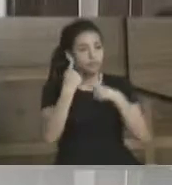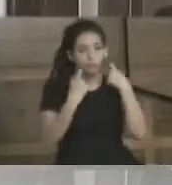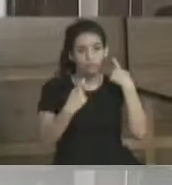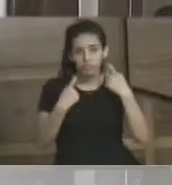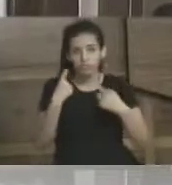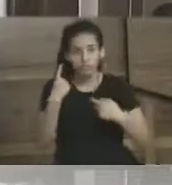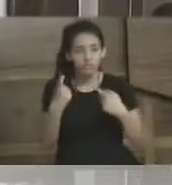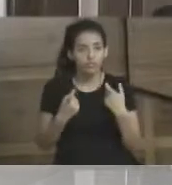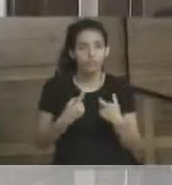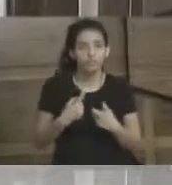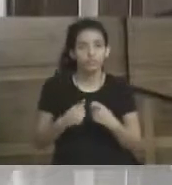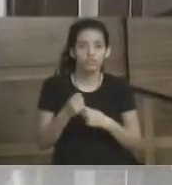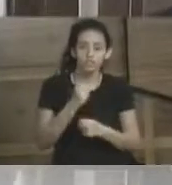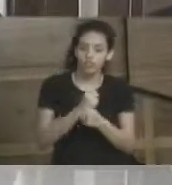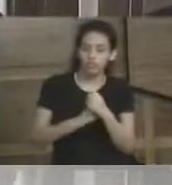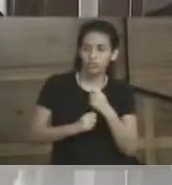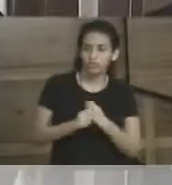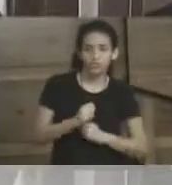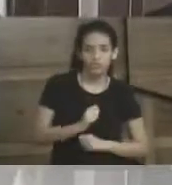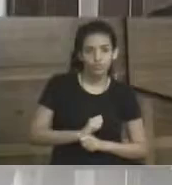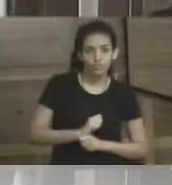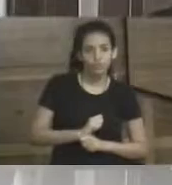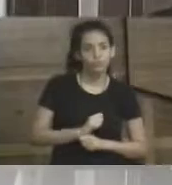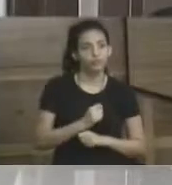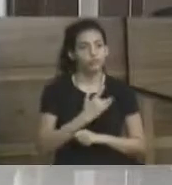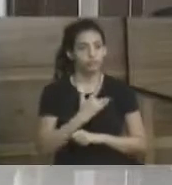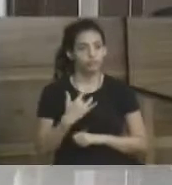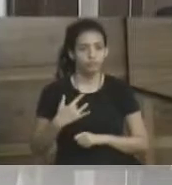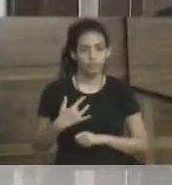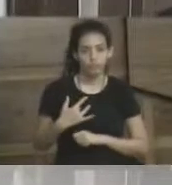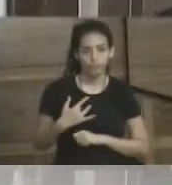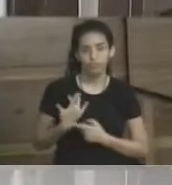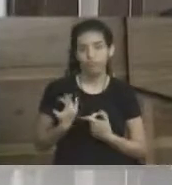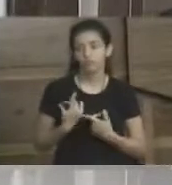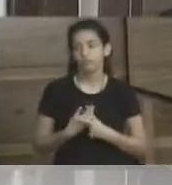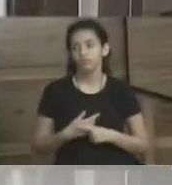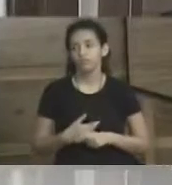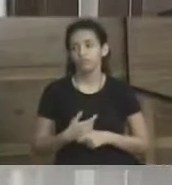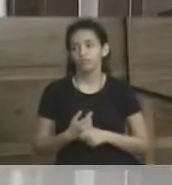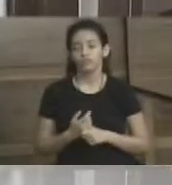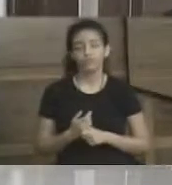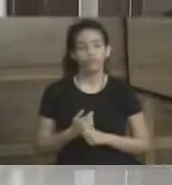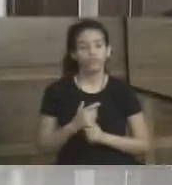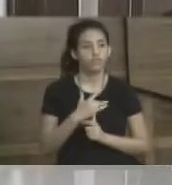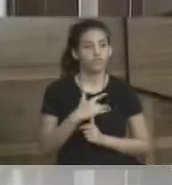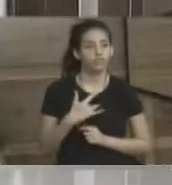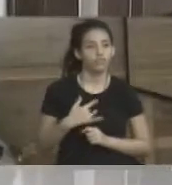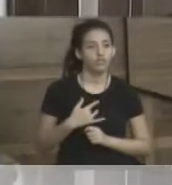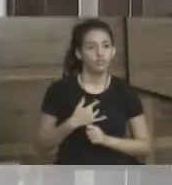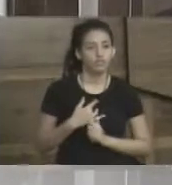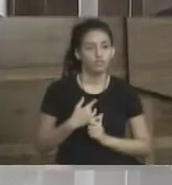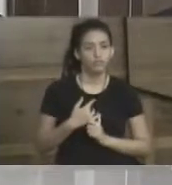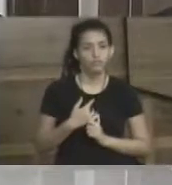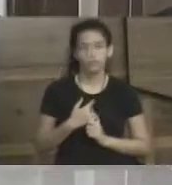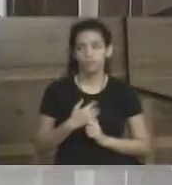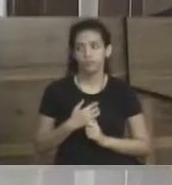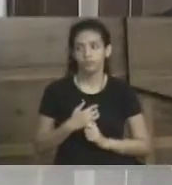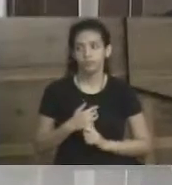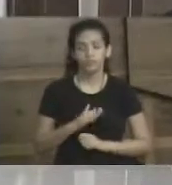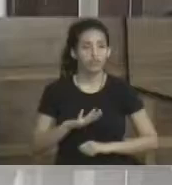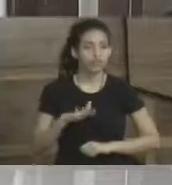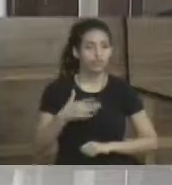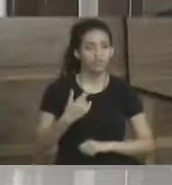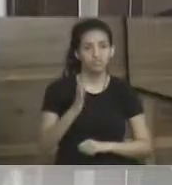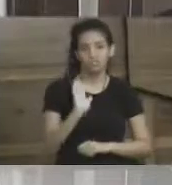procure fazer um trabalho preventivo da saúde, que, para mim, a única coisa que funciona na saúde é o trabalho preventivo, porque depois que você está com a